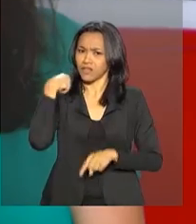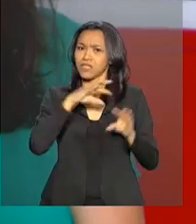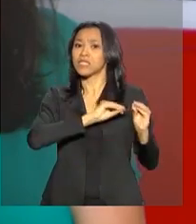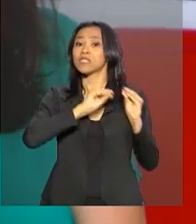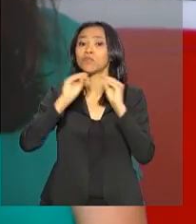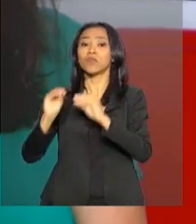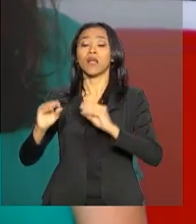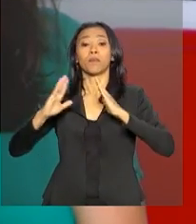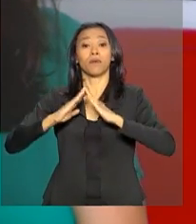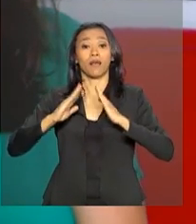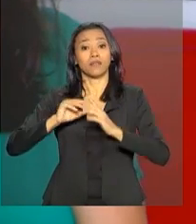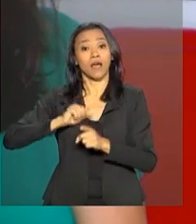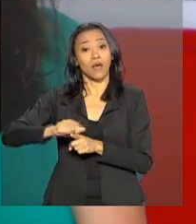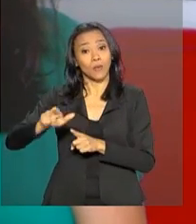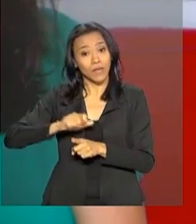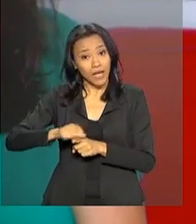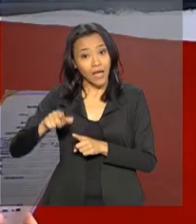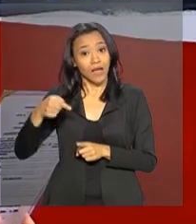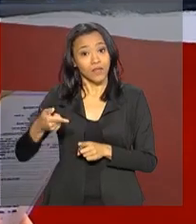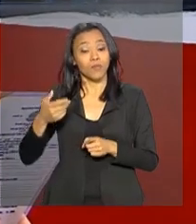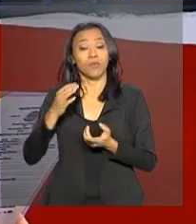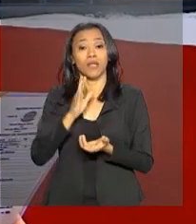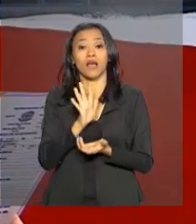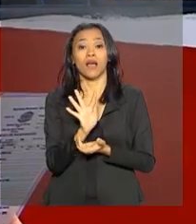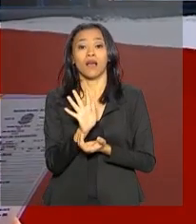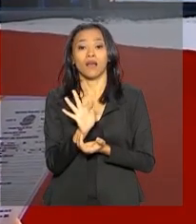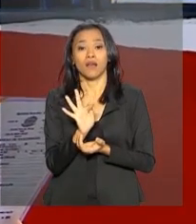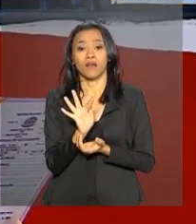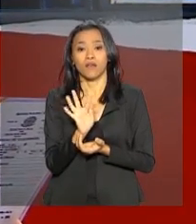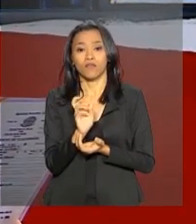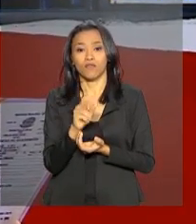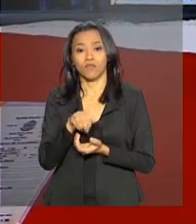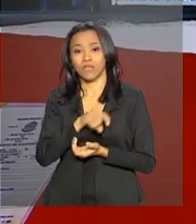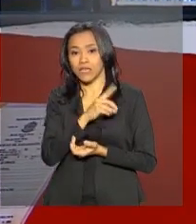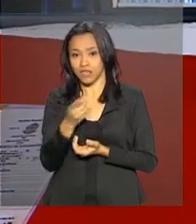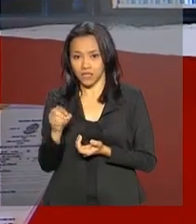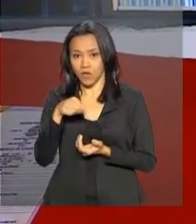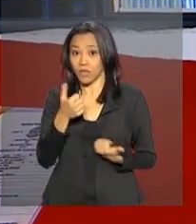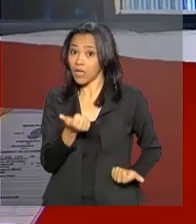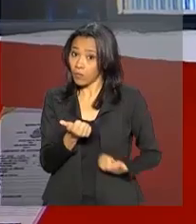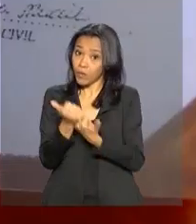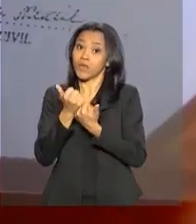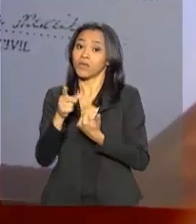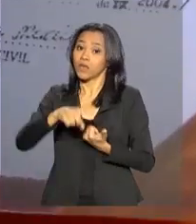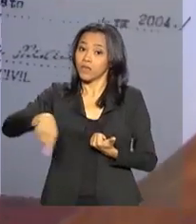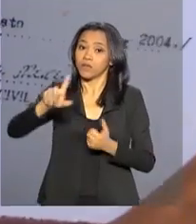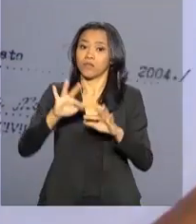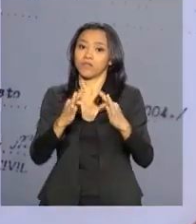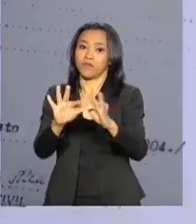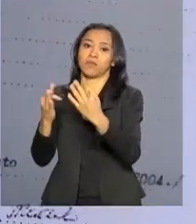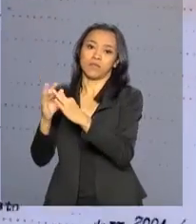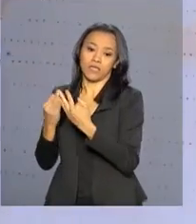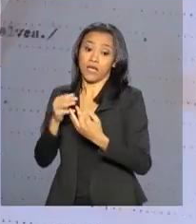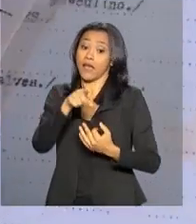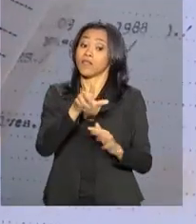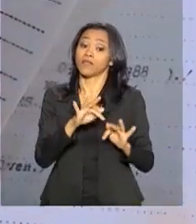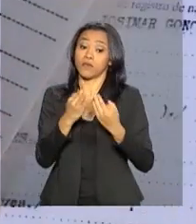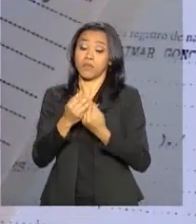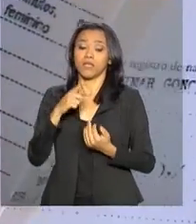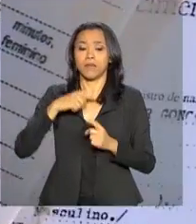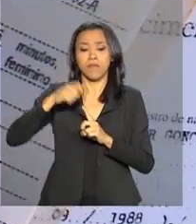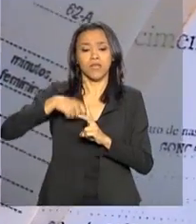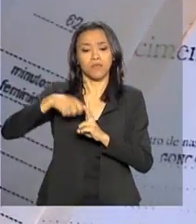mudaram para uma casa alugada pela Fundação Renova, responsável por reparar os danos do desastre. A família recebe um auxílio